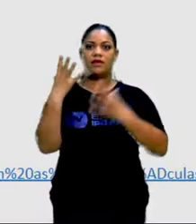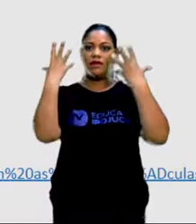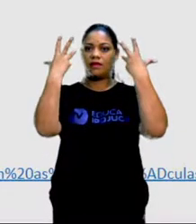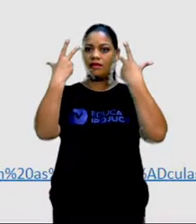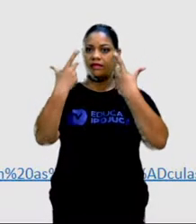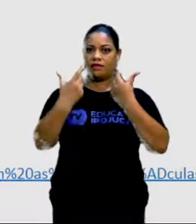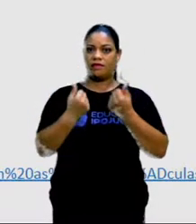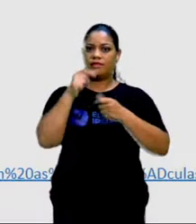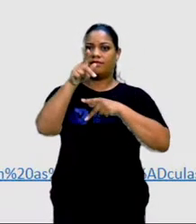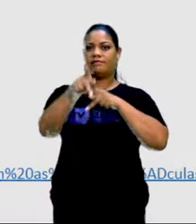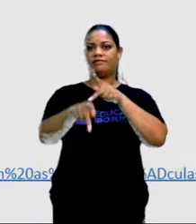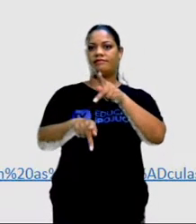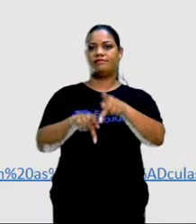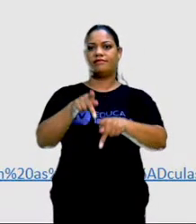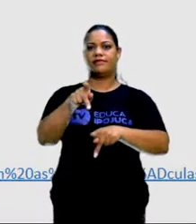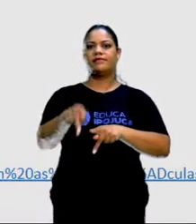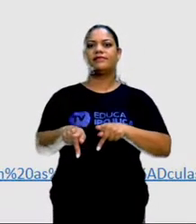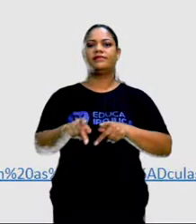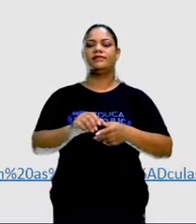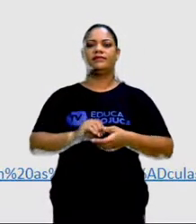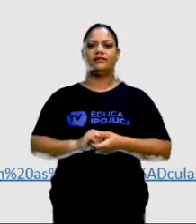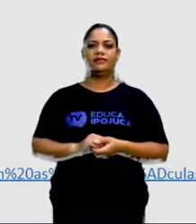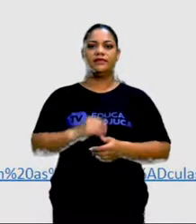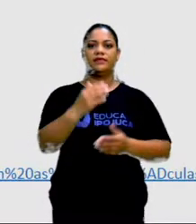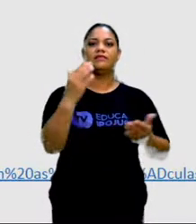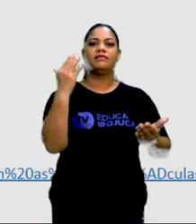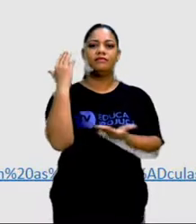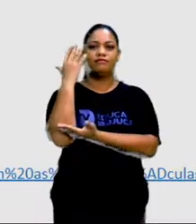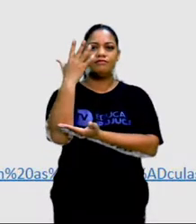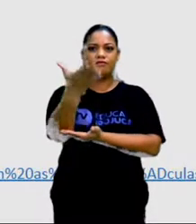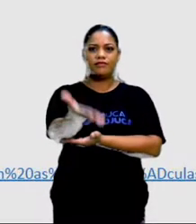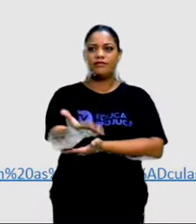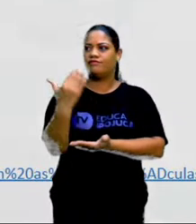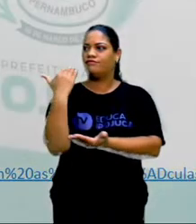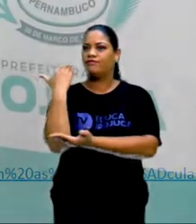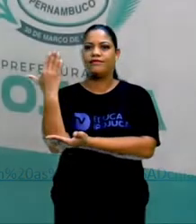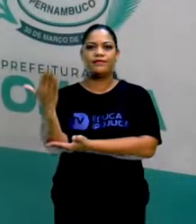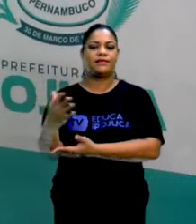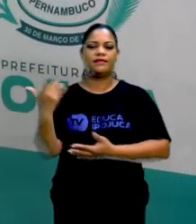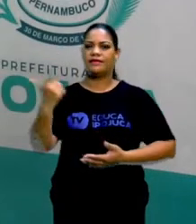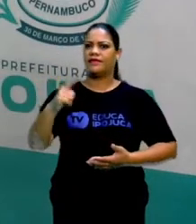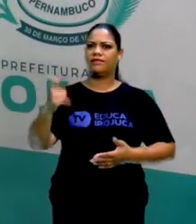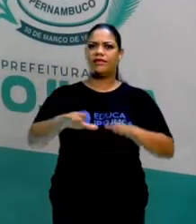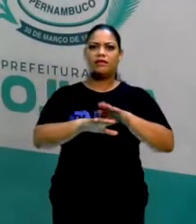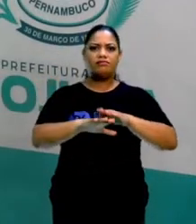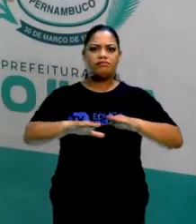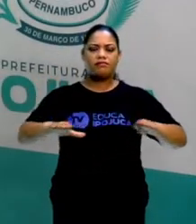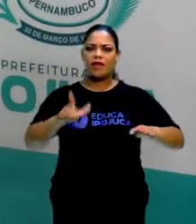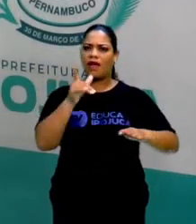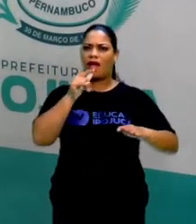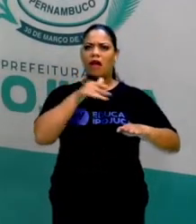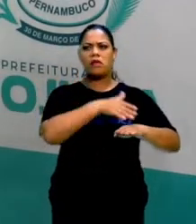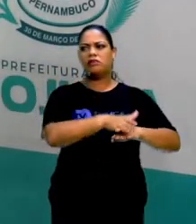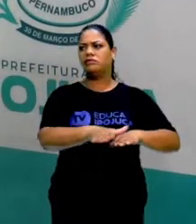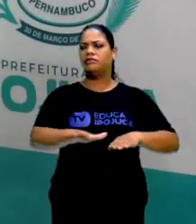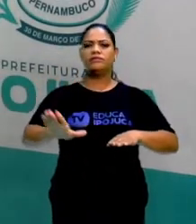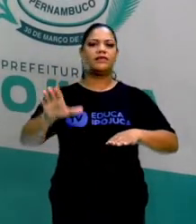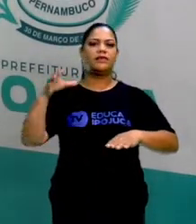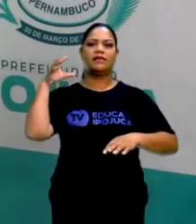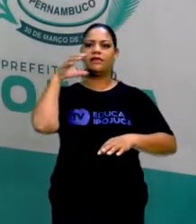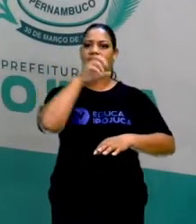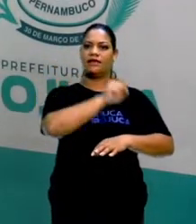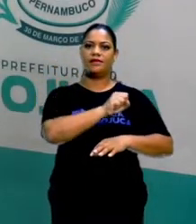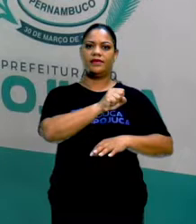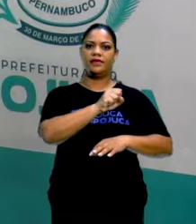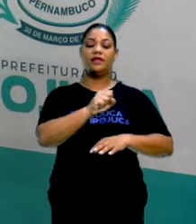Então essa parte todinha que ela está desmatada, que ela não tem floresta, a água passa rapidamente e causa isso, ó,